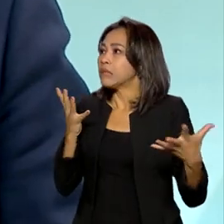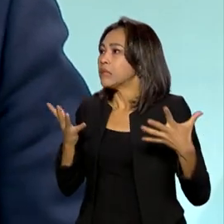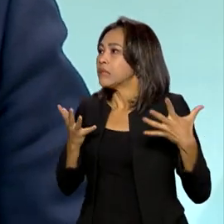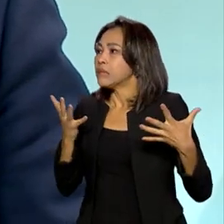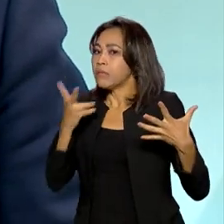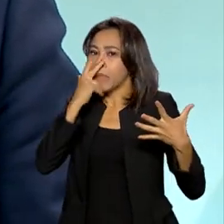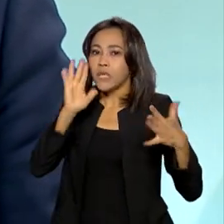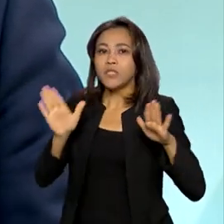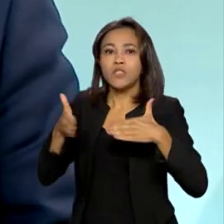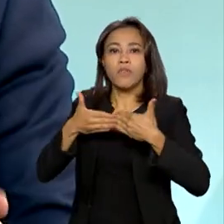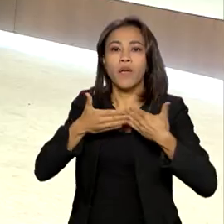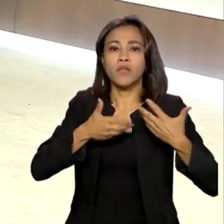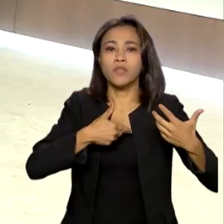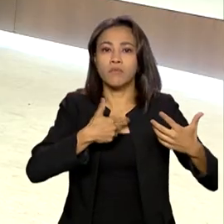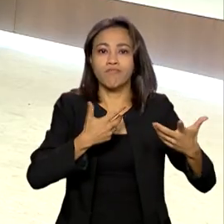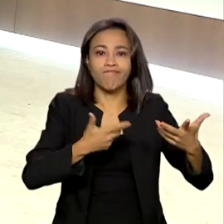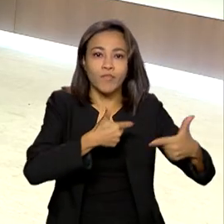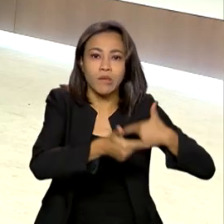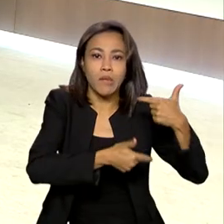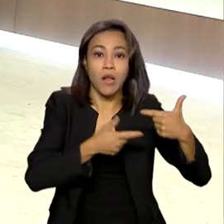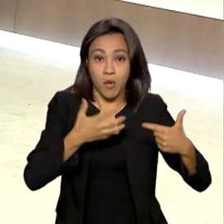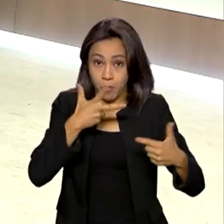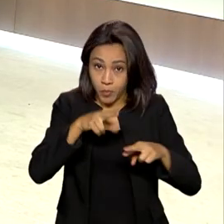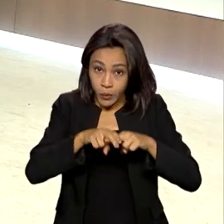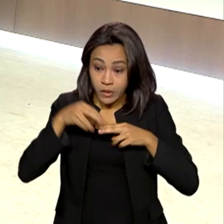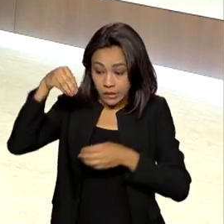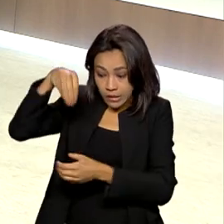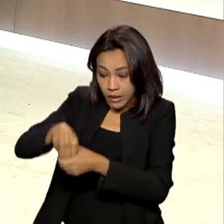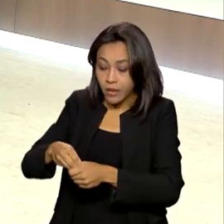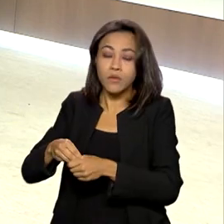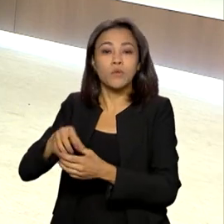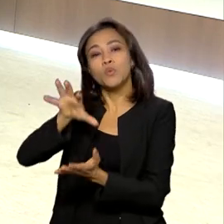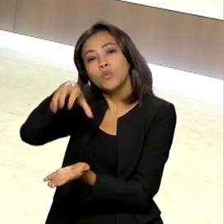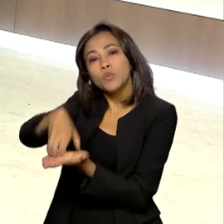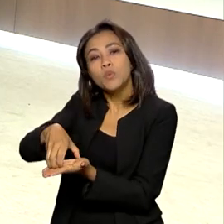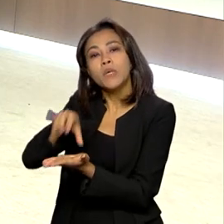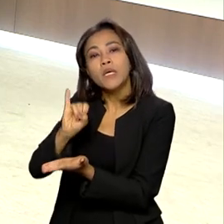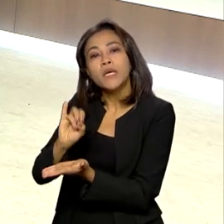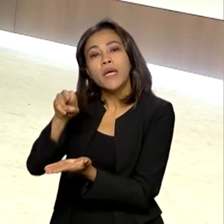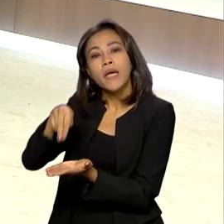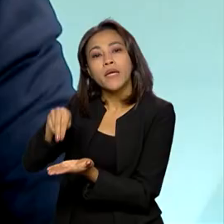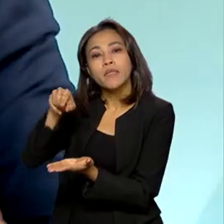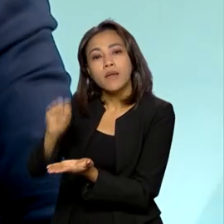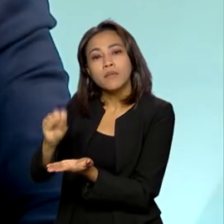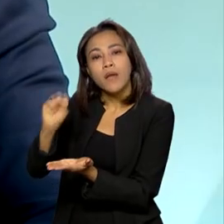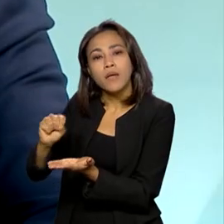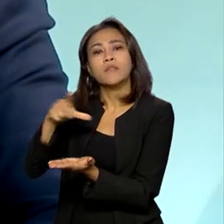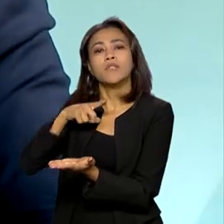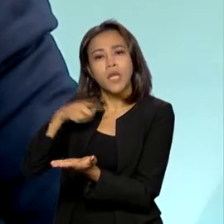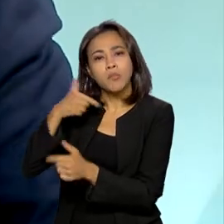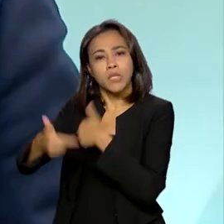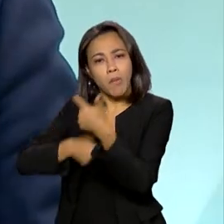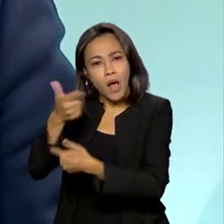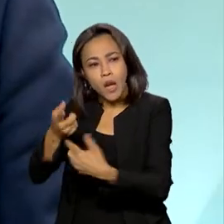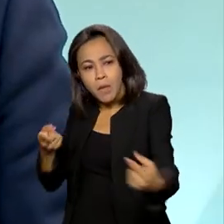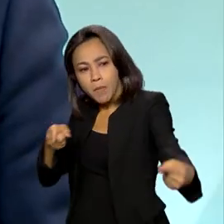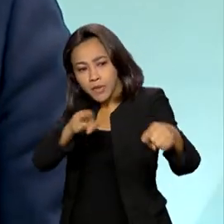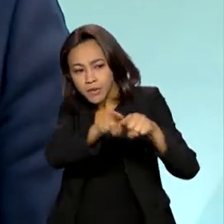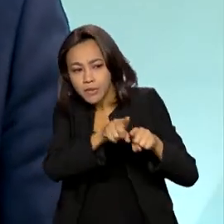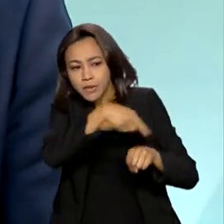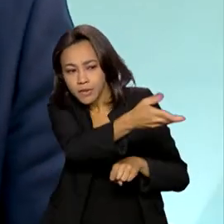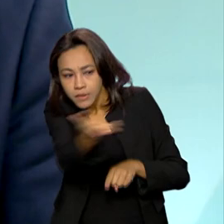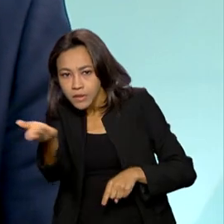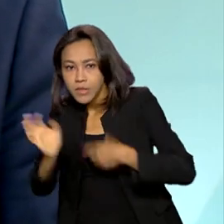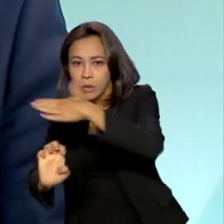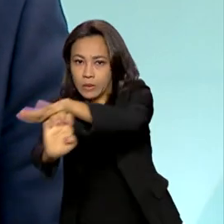fecha. Tanto é que lá na autarquia INSS, nós temos desenvolvido um trabalho em parceria com a iniciativa privada,